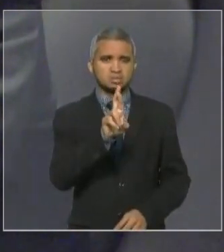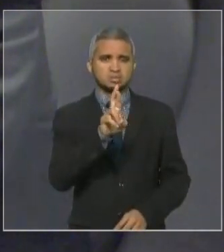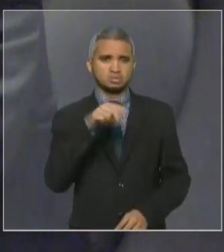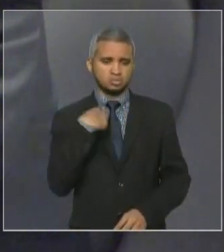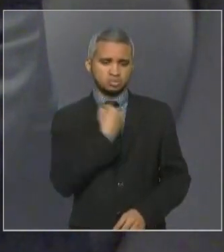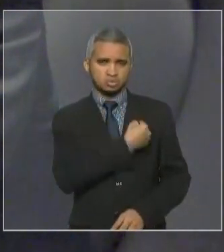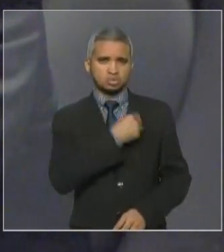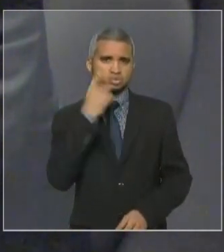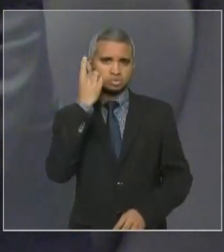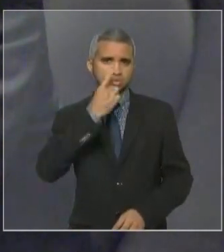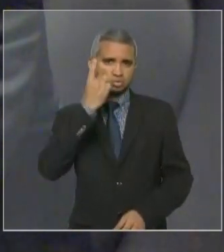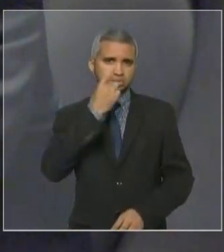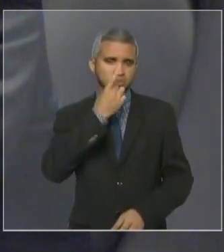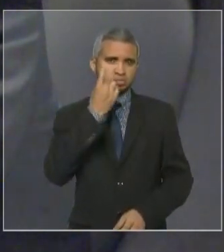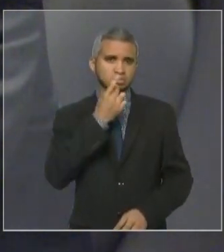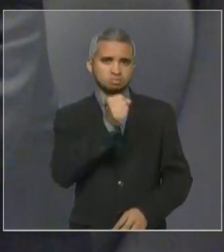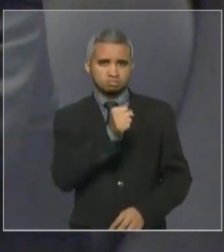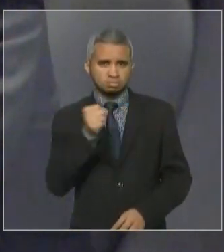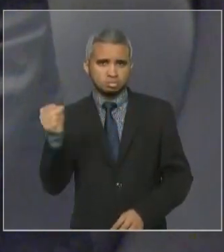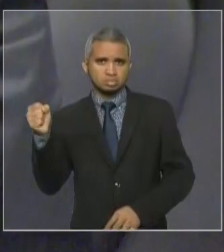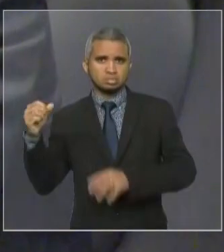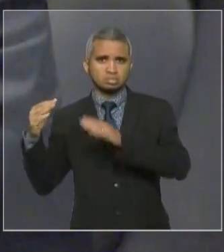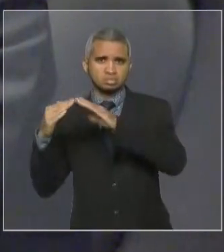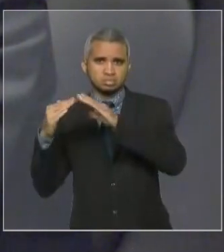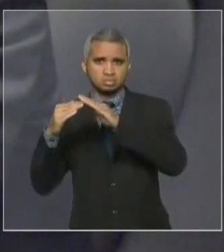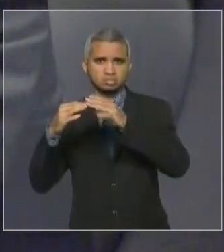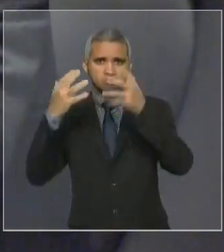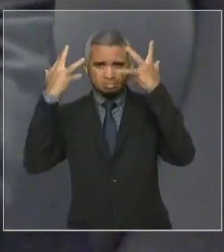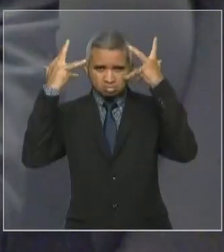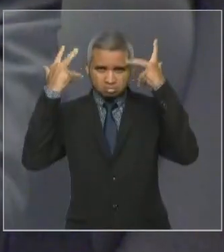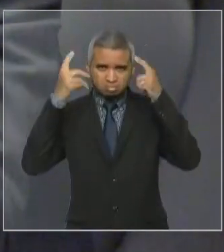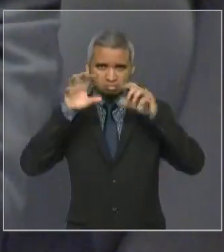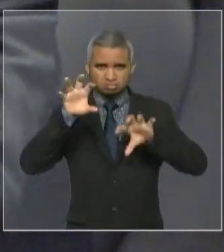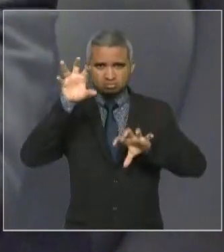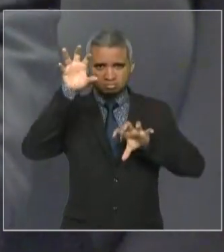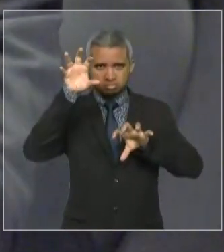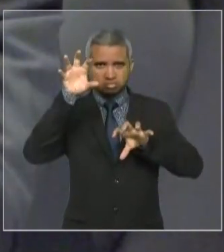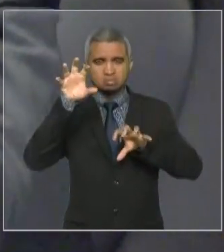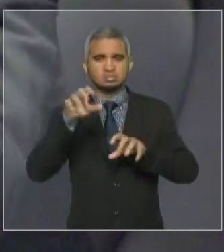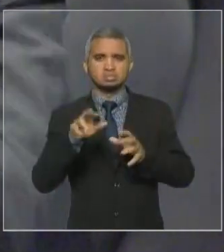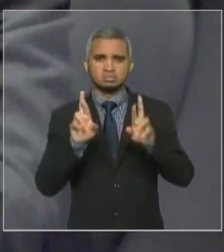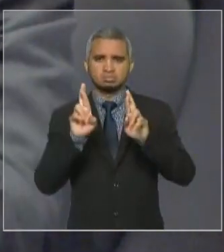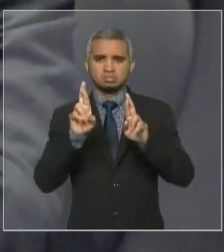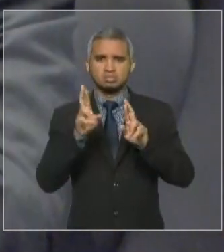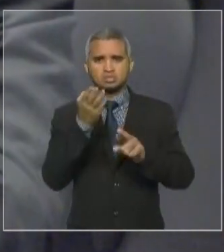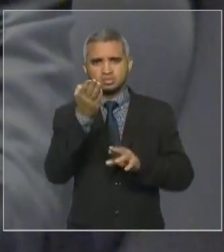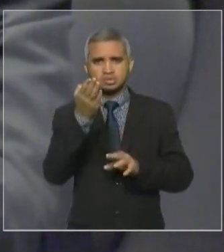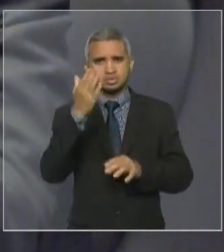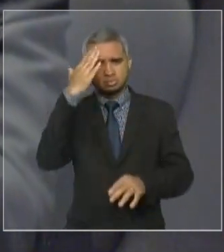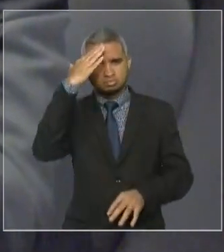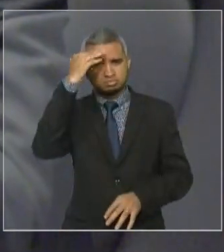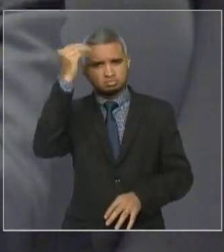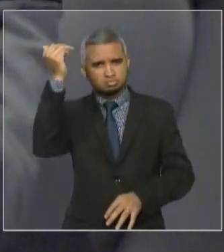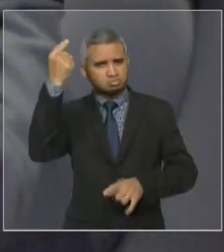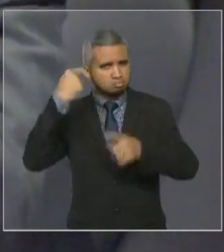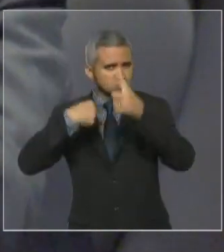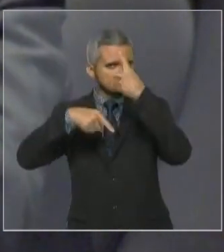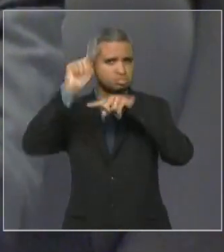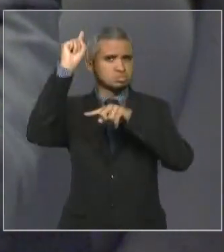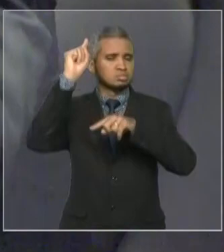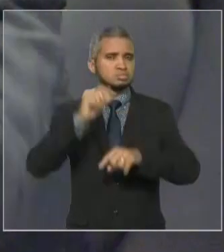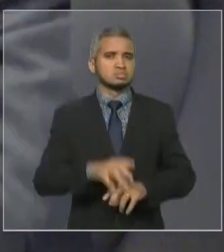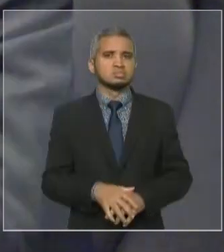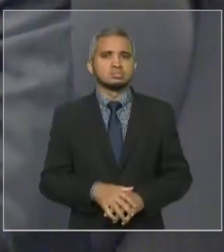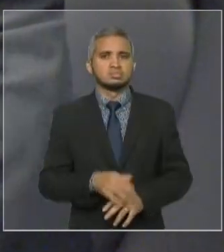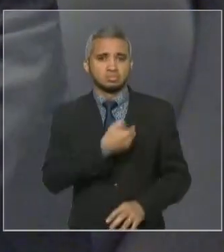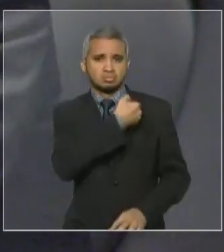parlamentares, na Casa Civil e desejo sucesso e dizer que, mais uma vez, o governador Flavio Dino